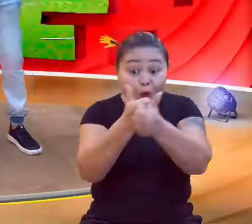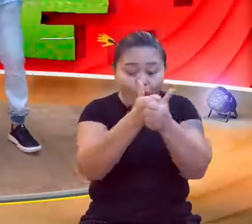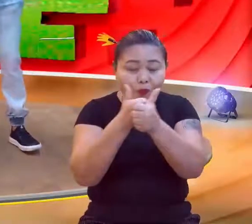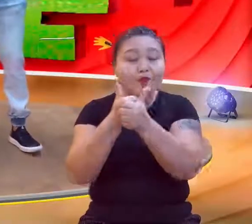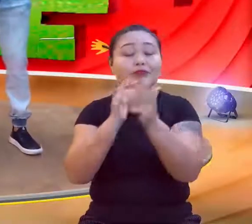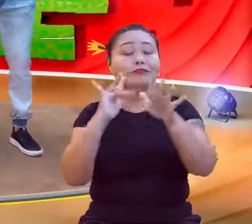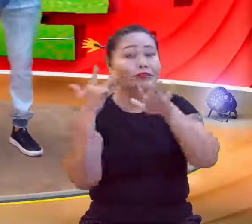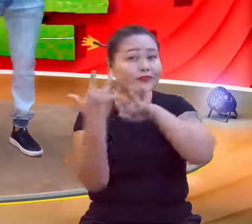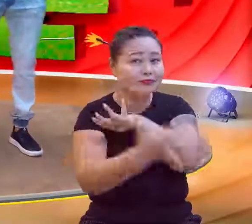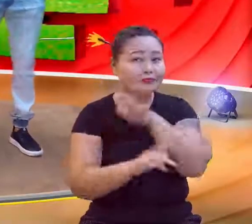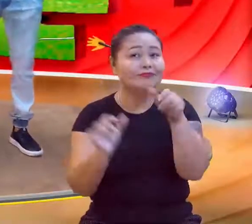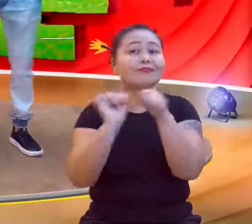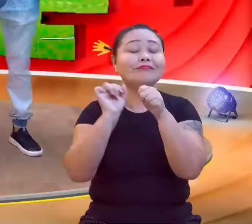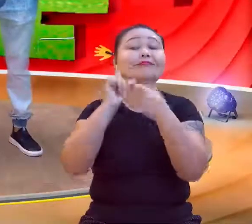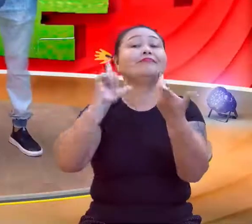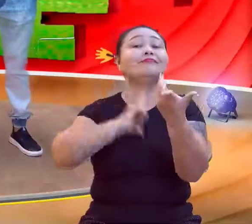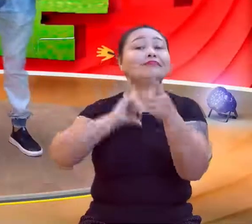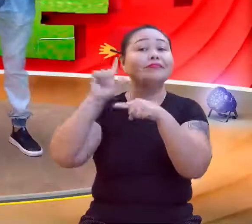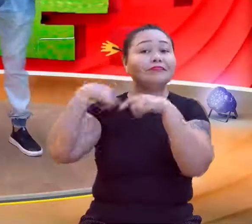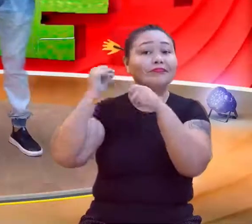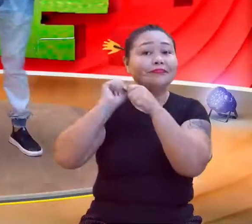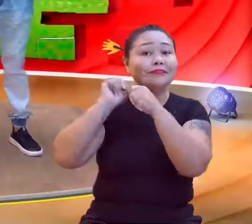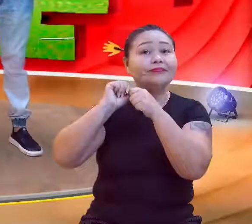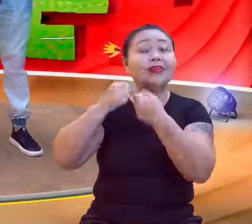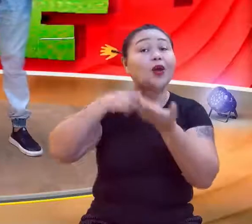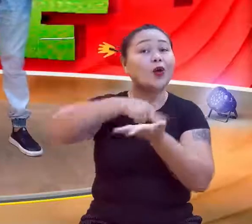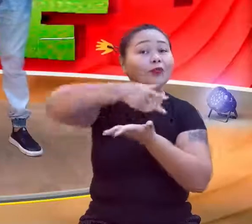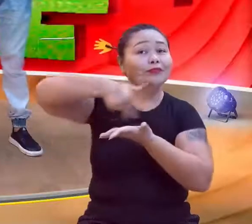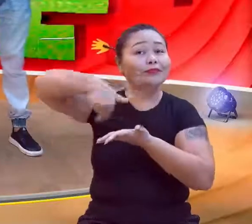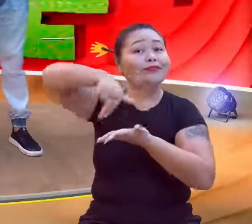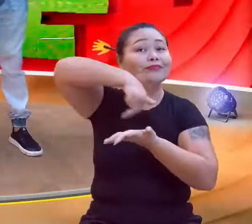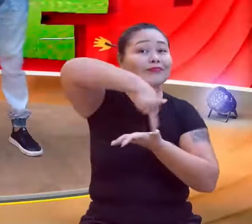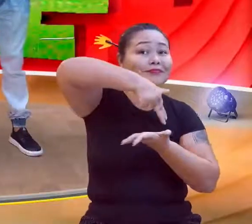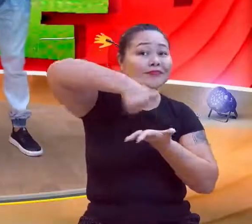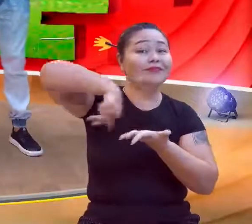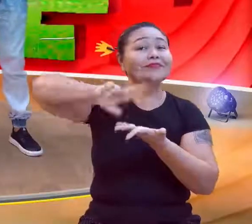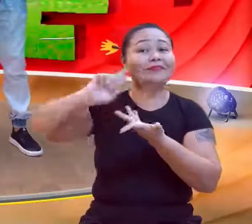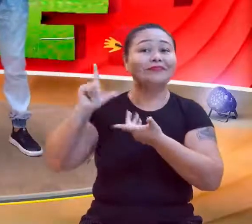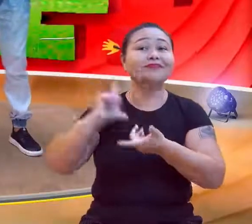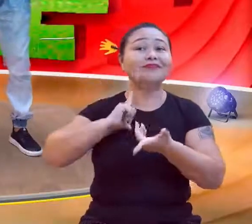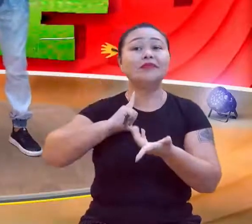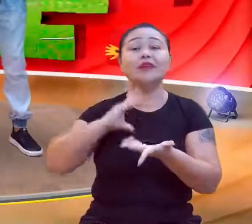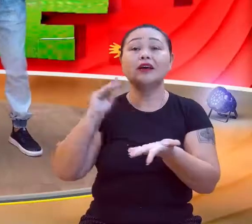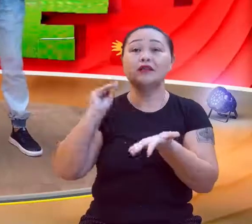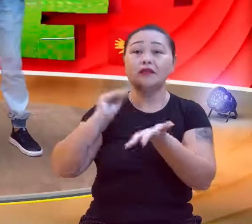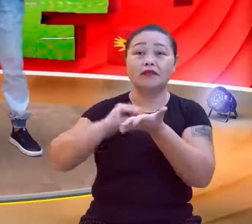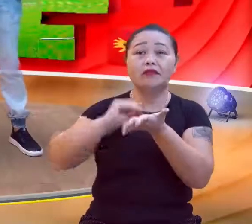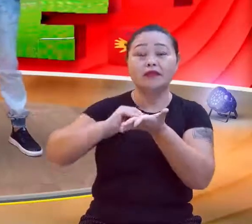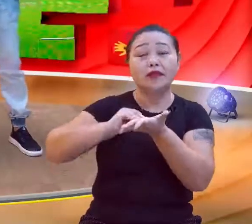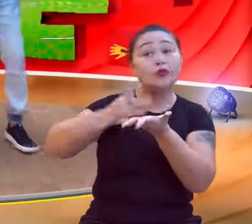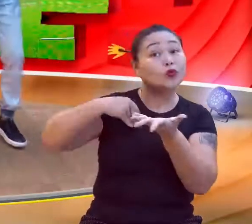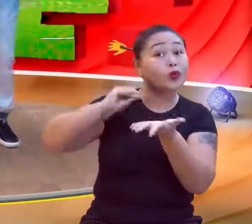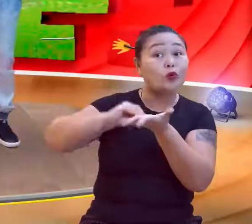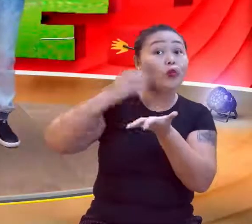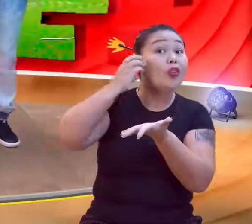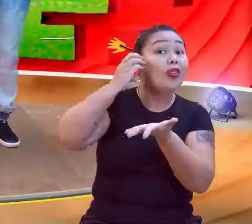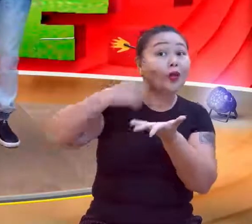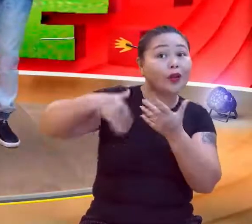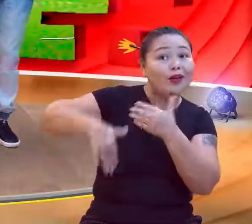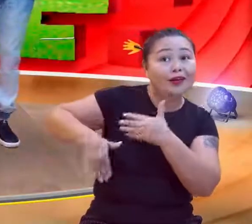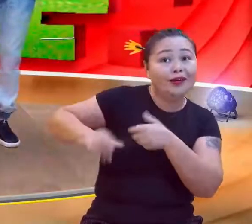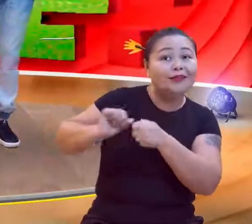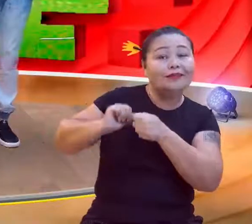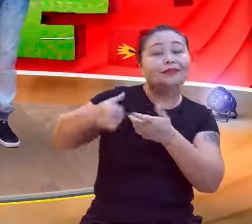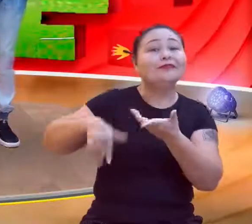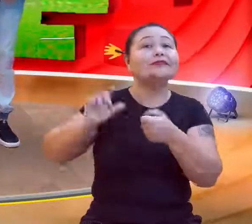sociais e ele sempre coloca as suas dancinhas, né? Olha, você é bolinha. Só voltou o celular aqui do lado, para fazer um tosinho. Beleza,